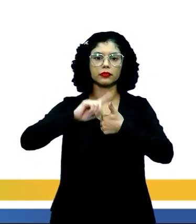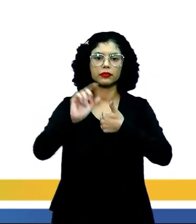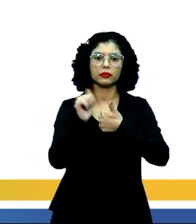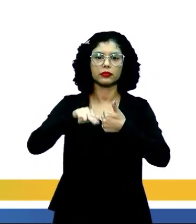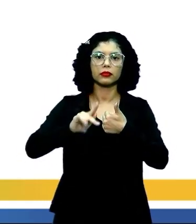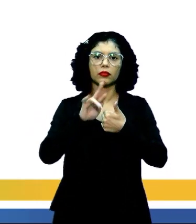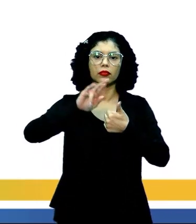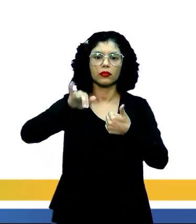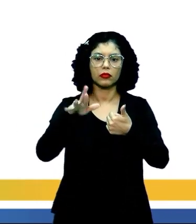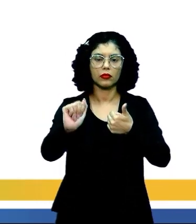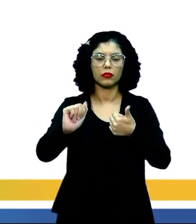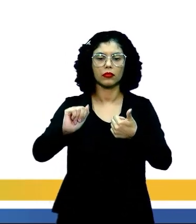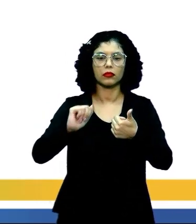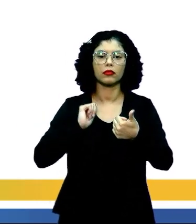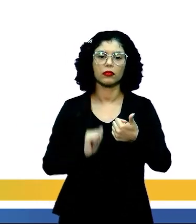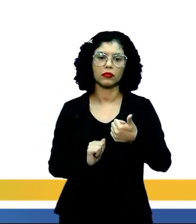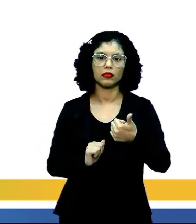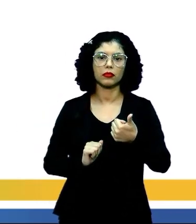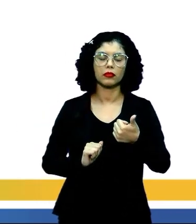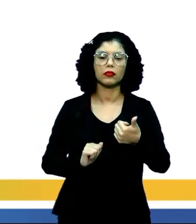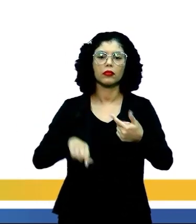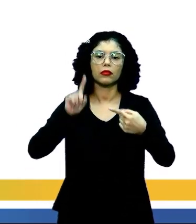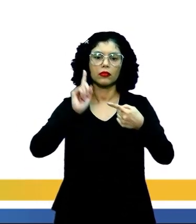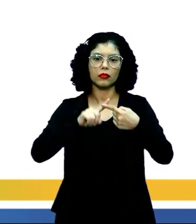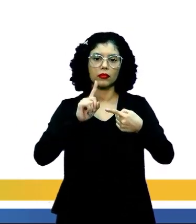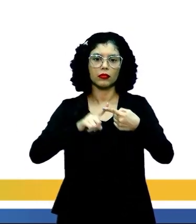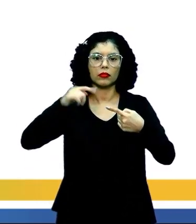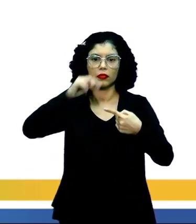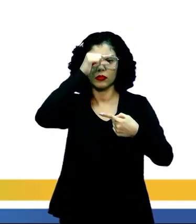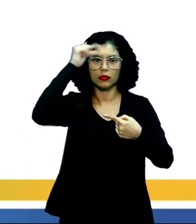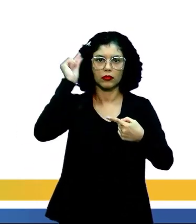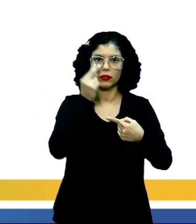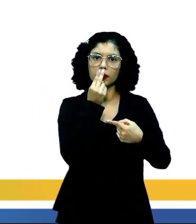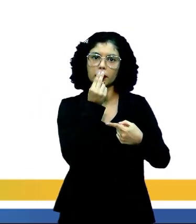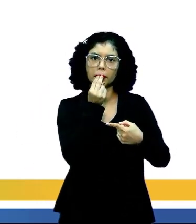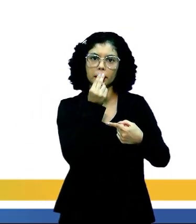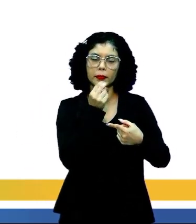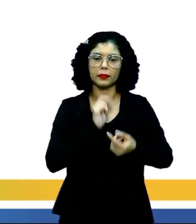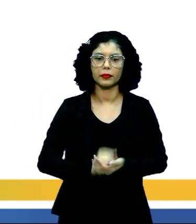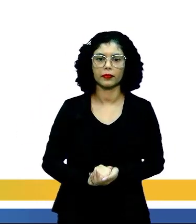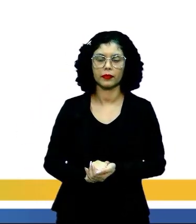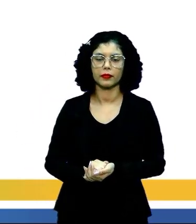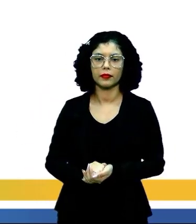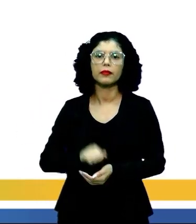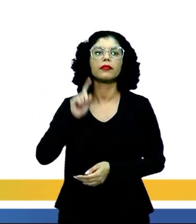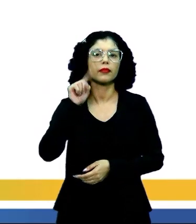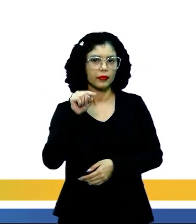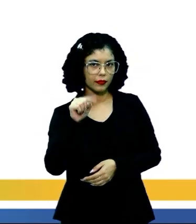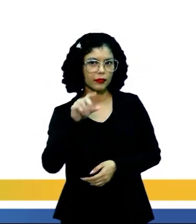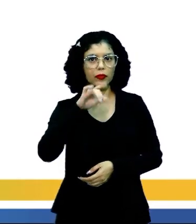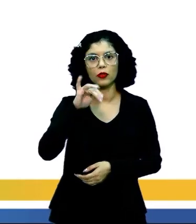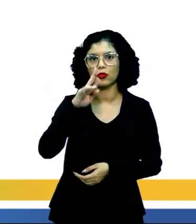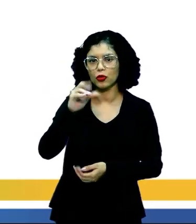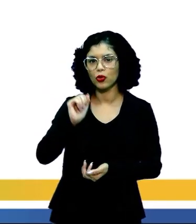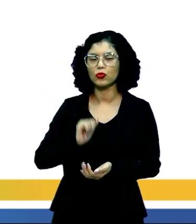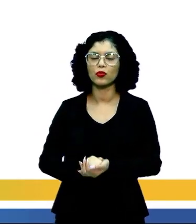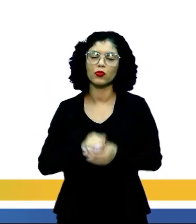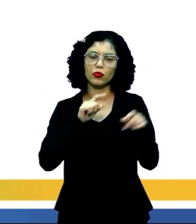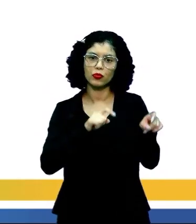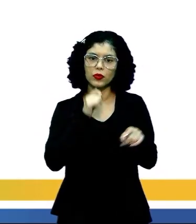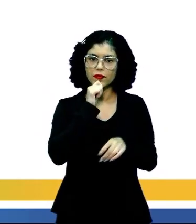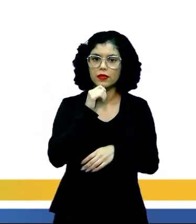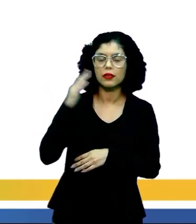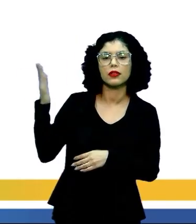dos Anjos, Monteiro Lobato. Monteiro Lobato, professor do Sítio do Picapá Amarelo, é, nesse